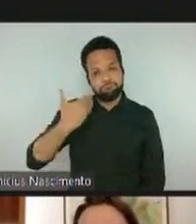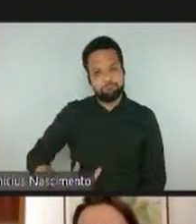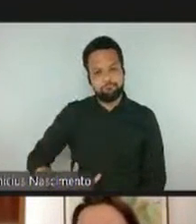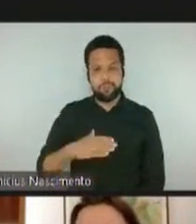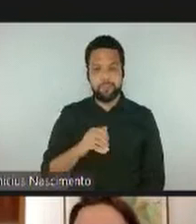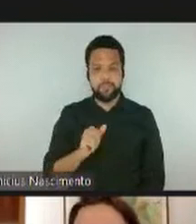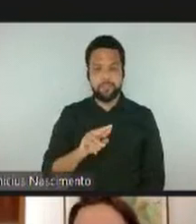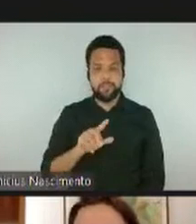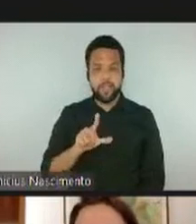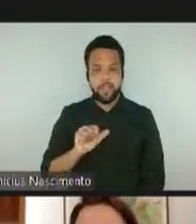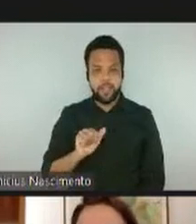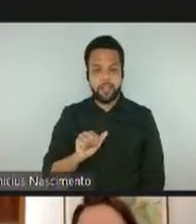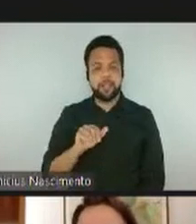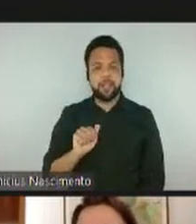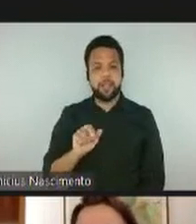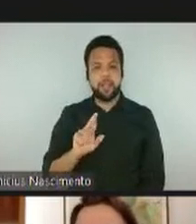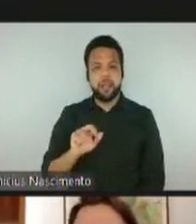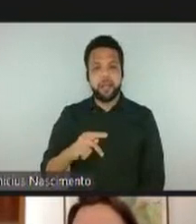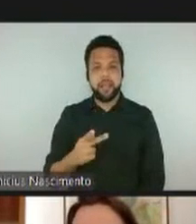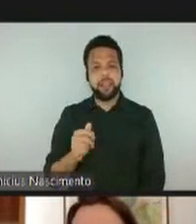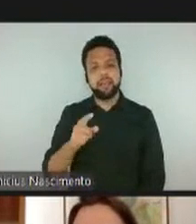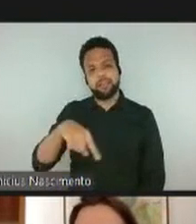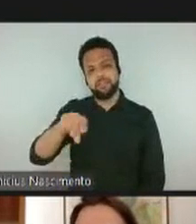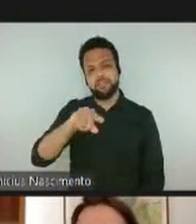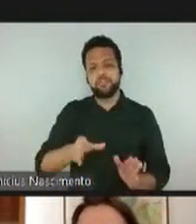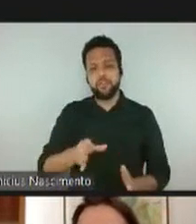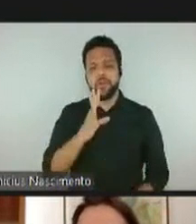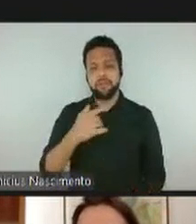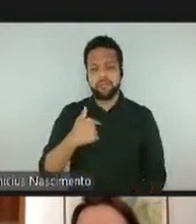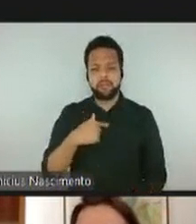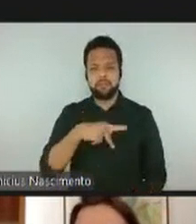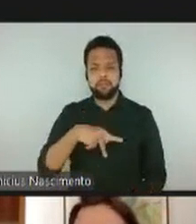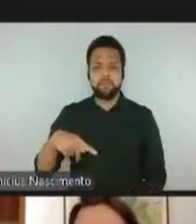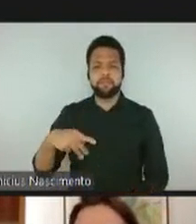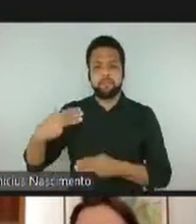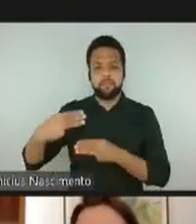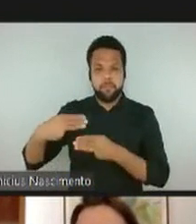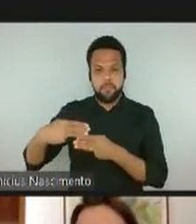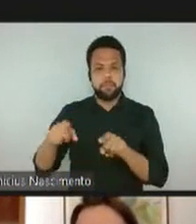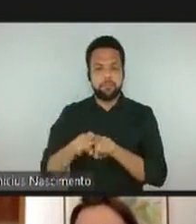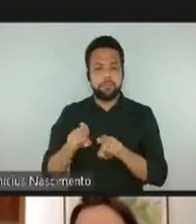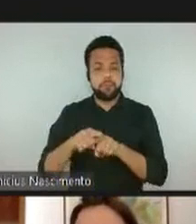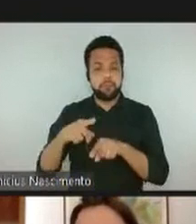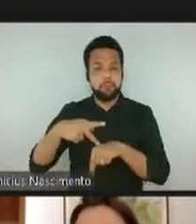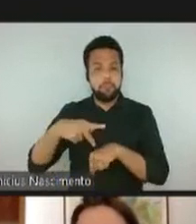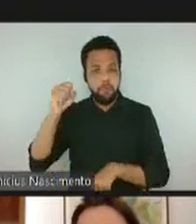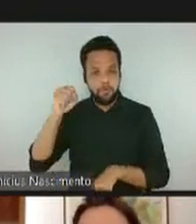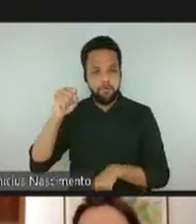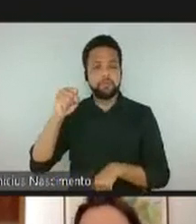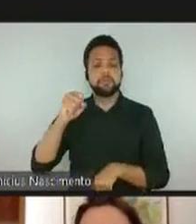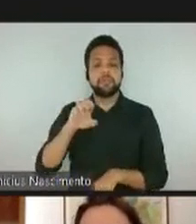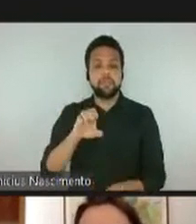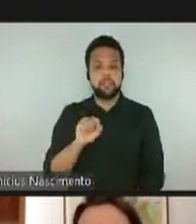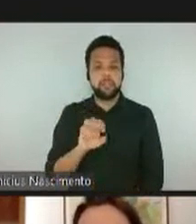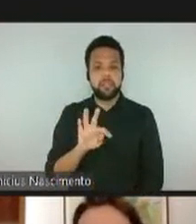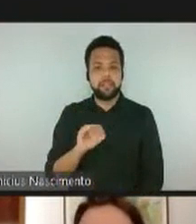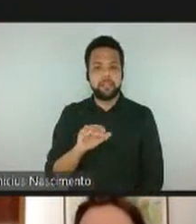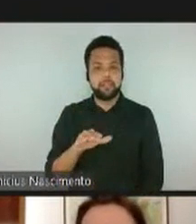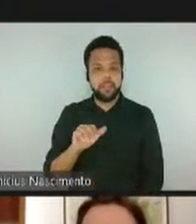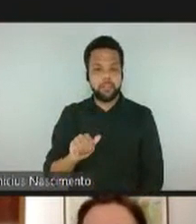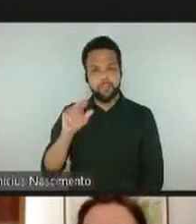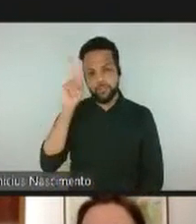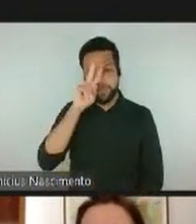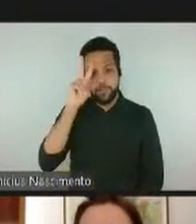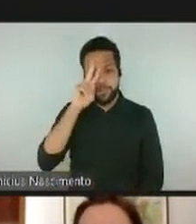já me conhecem, sou professora do MAC e do Programa de Estética e História da Arte, da USP.